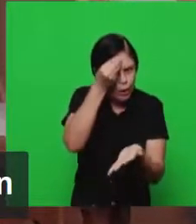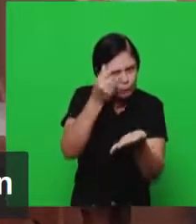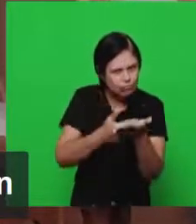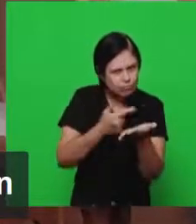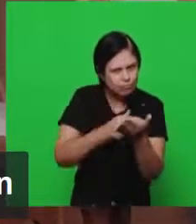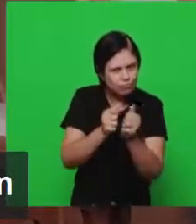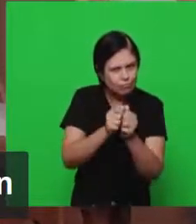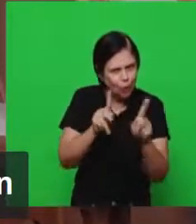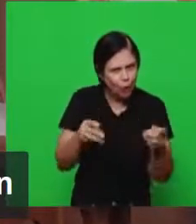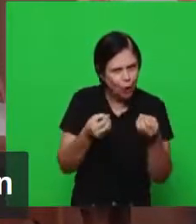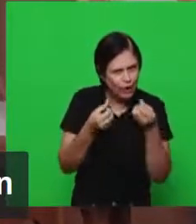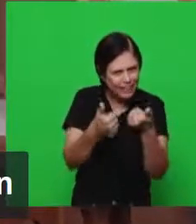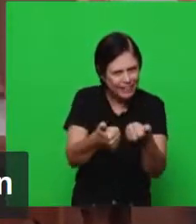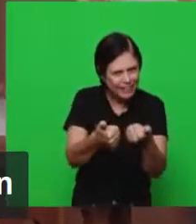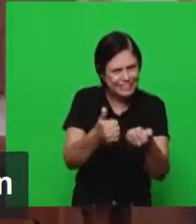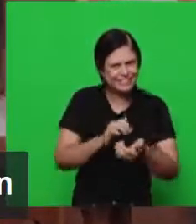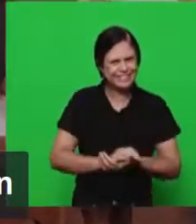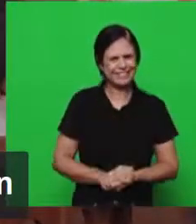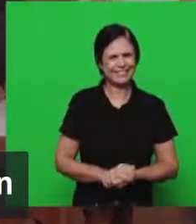Apocalipse.